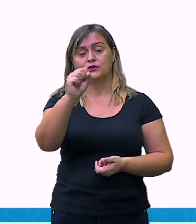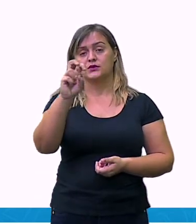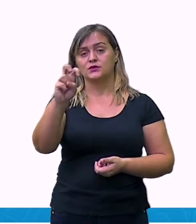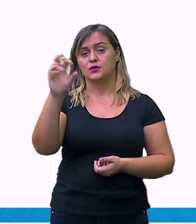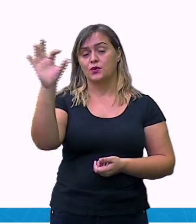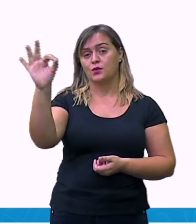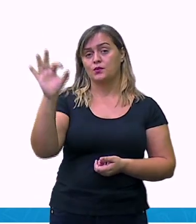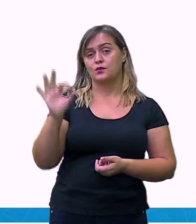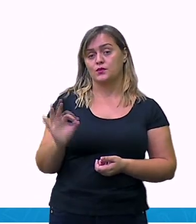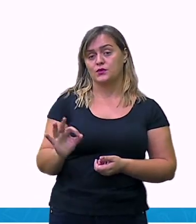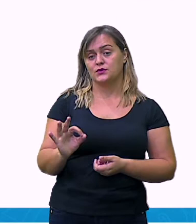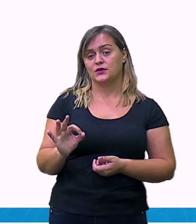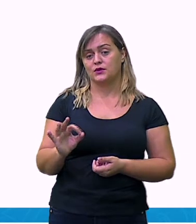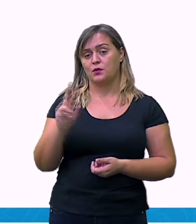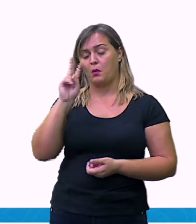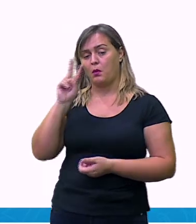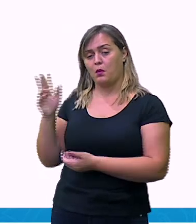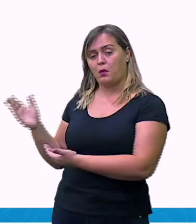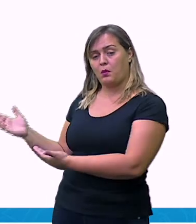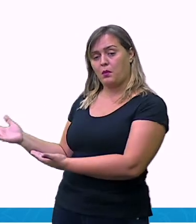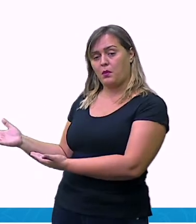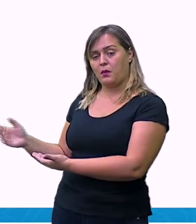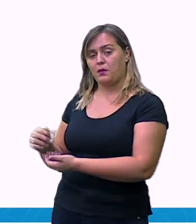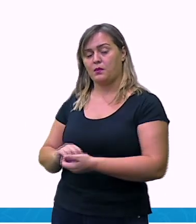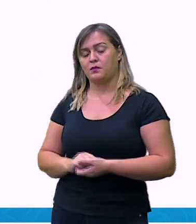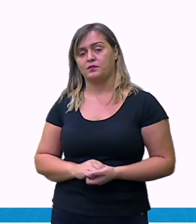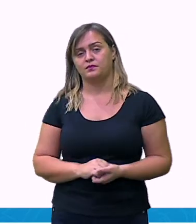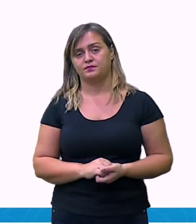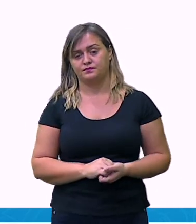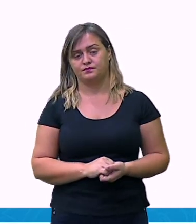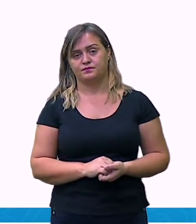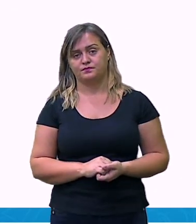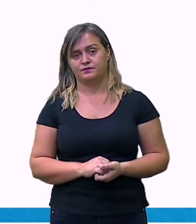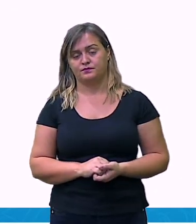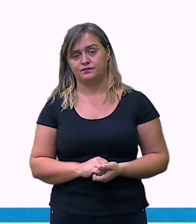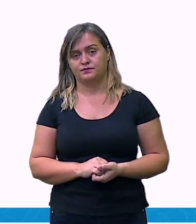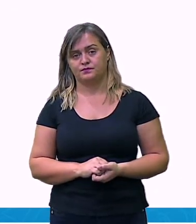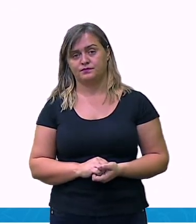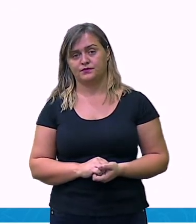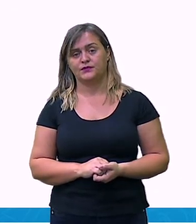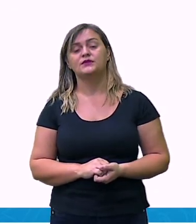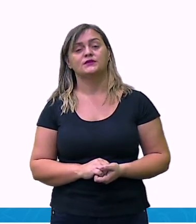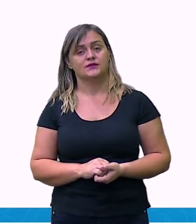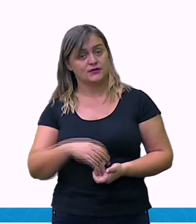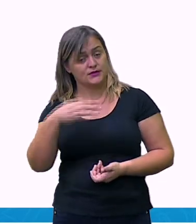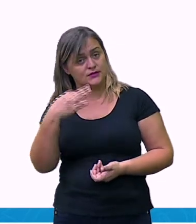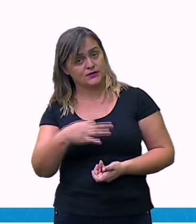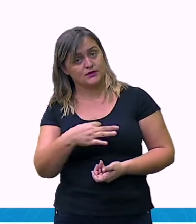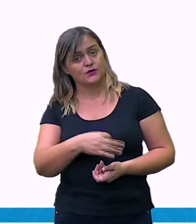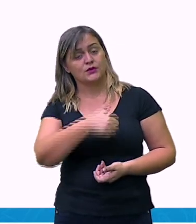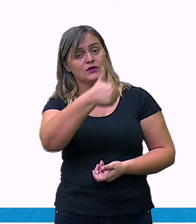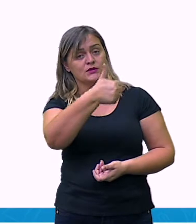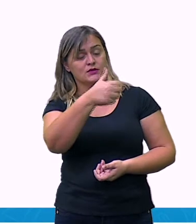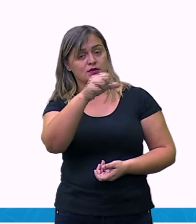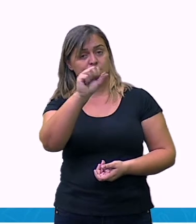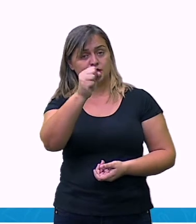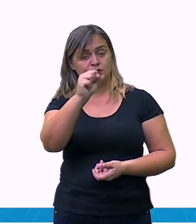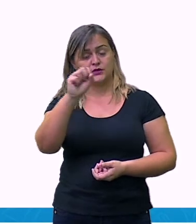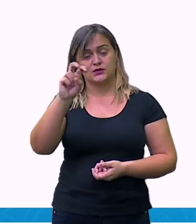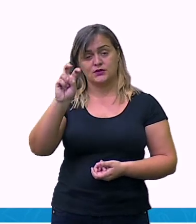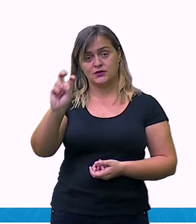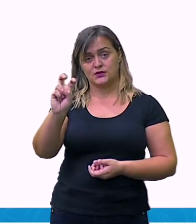este sinalzinho aqui está dizendo que são 185 de 100. Ok?